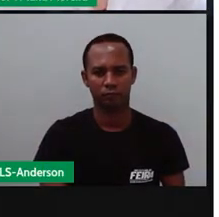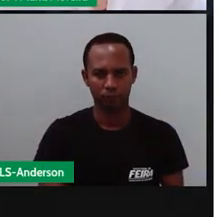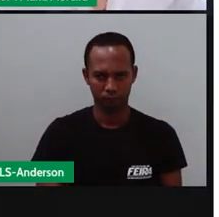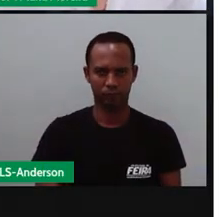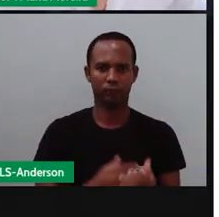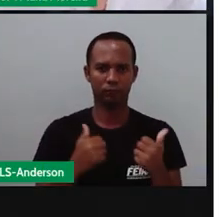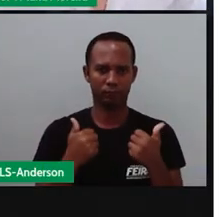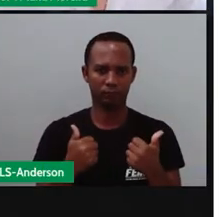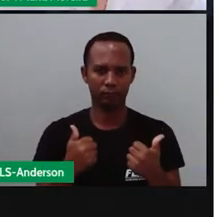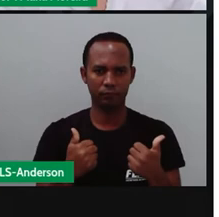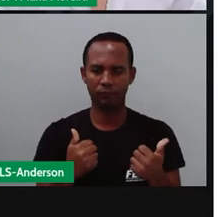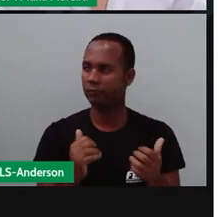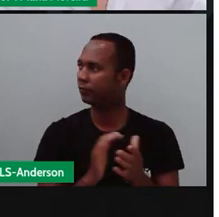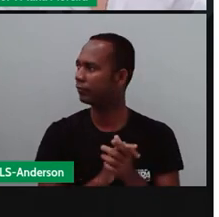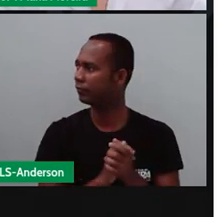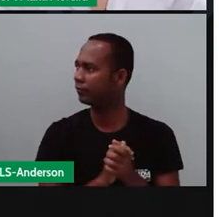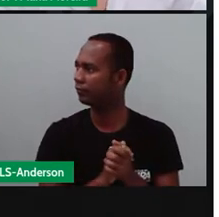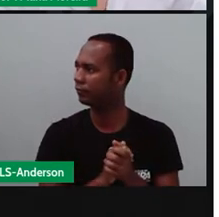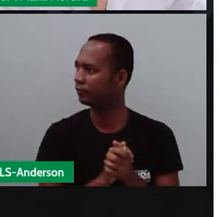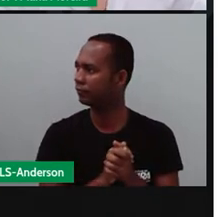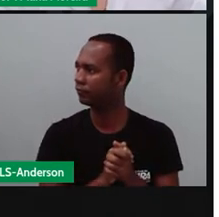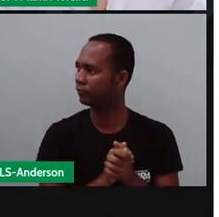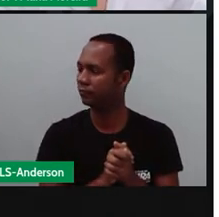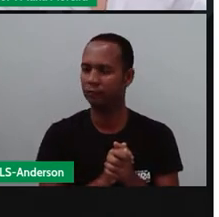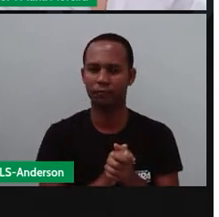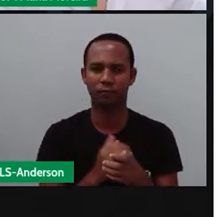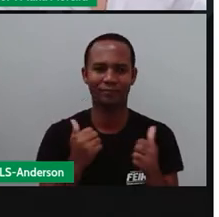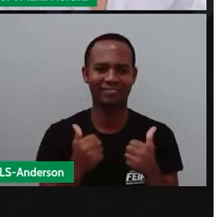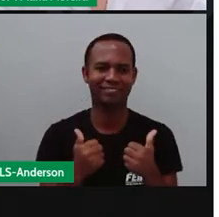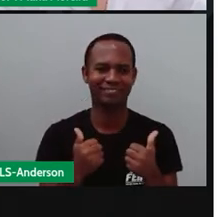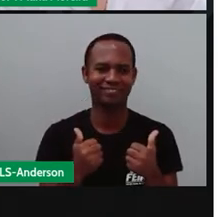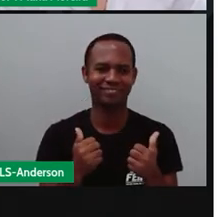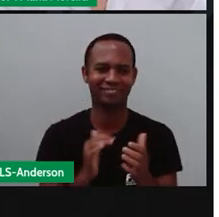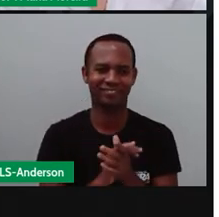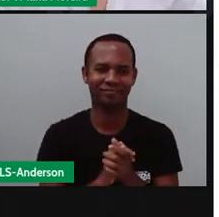Valtamos! Sorria, Anderson. Você está na Bahia?